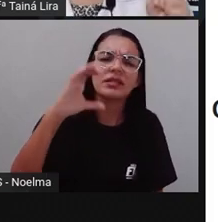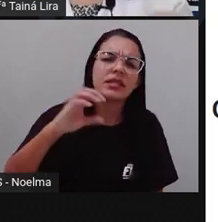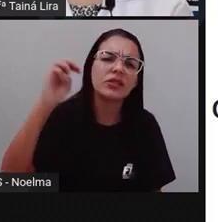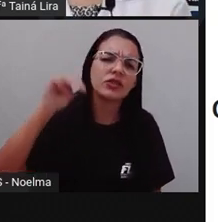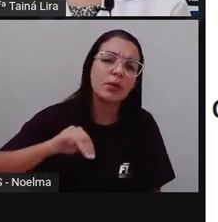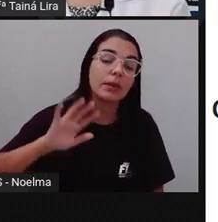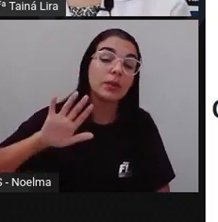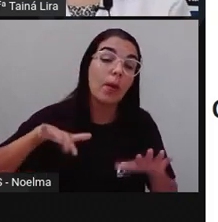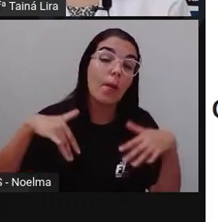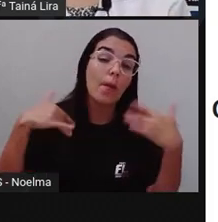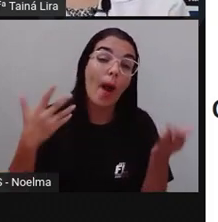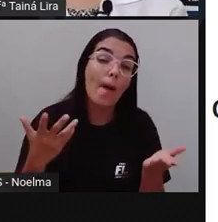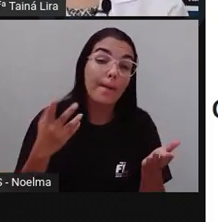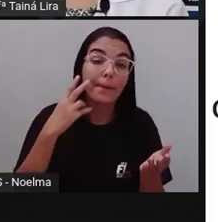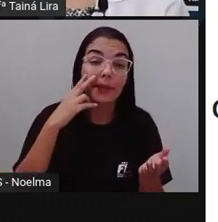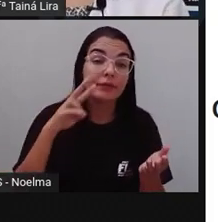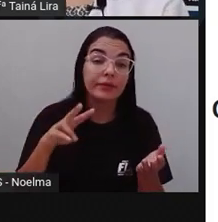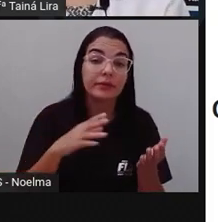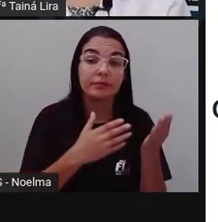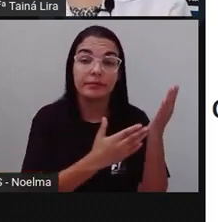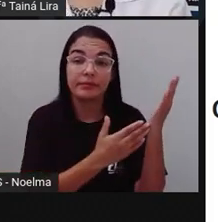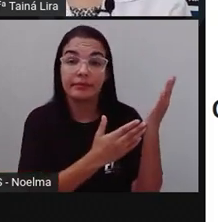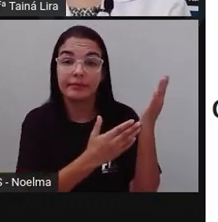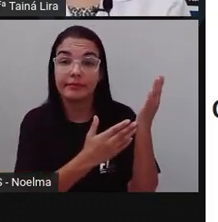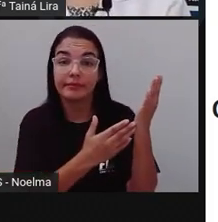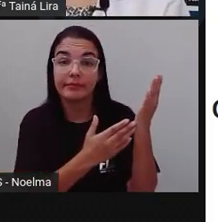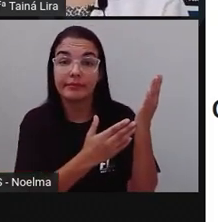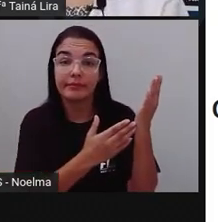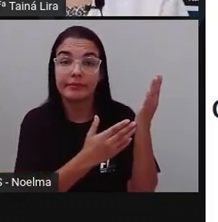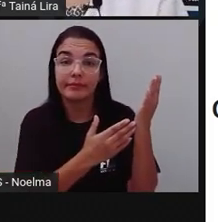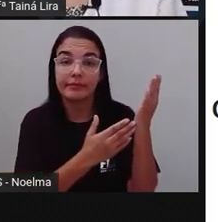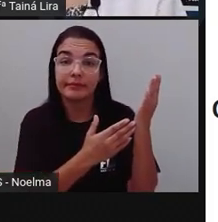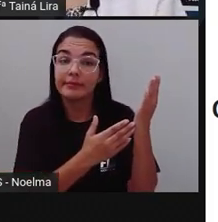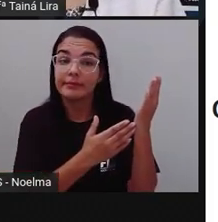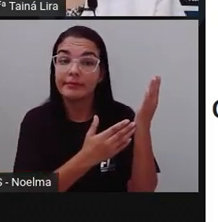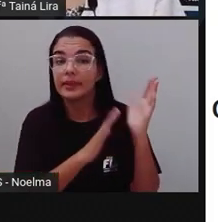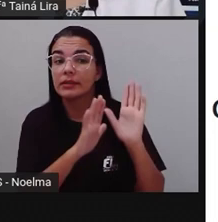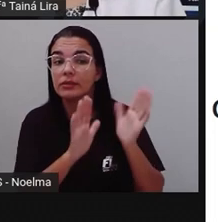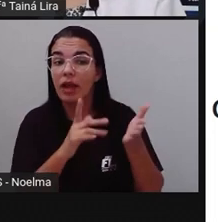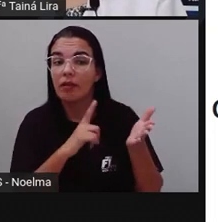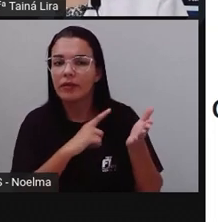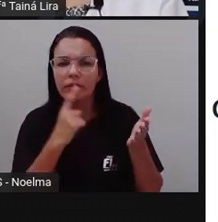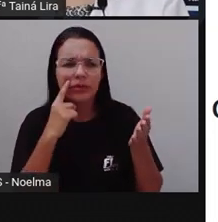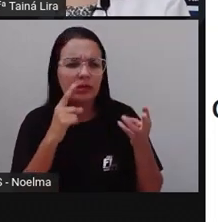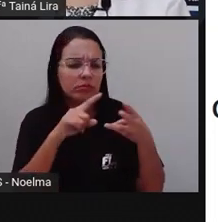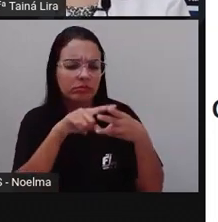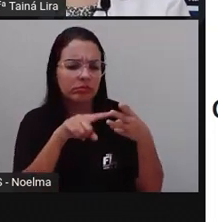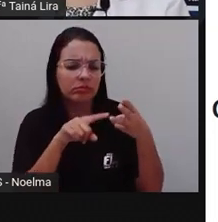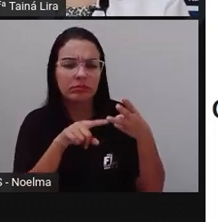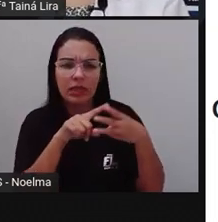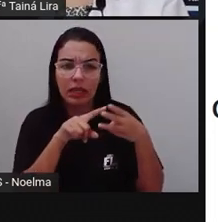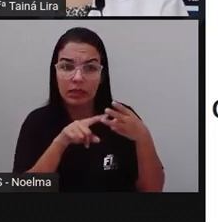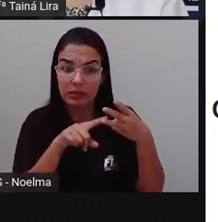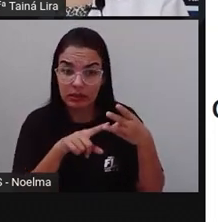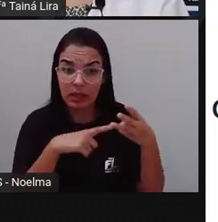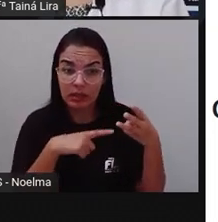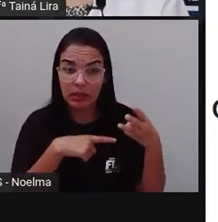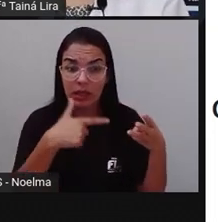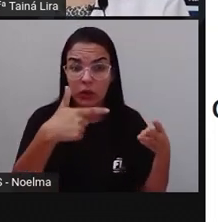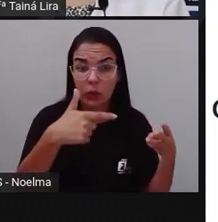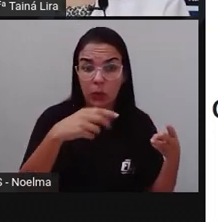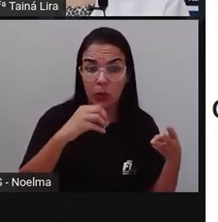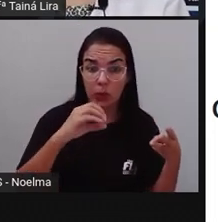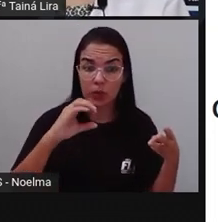analisar aqui a nossa tabela, Nós já vimos que o IP tem 200 centímetros, O cacto também, Ó,